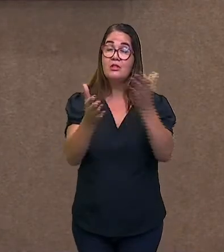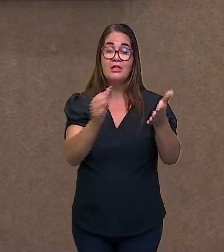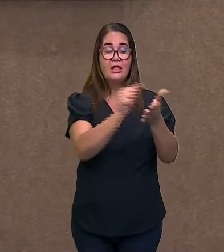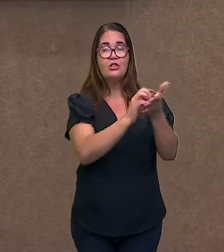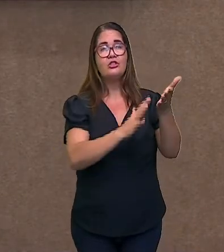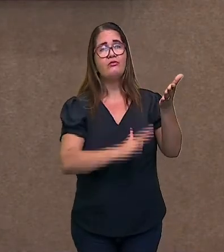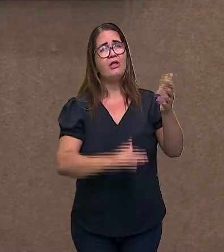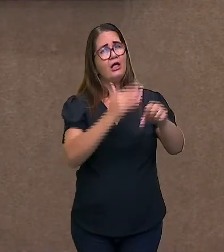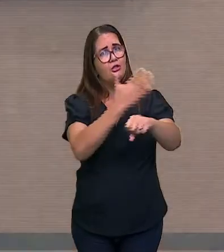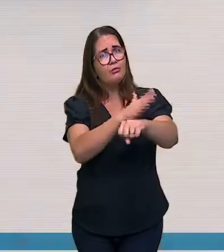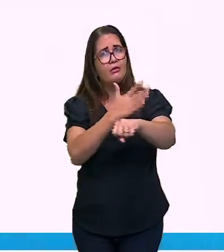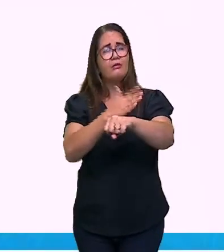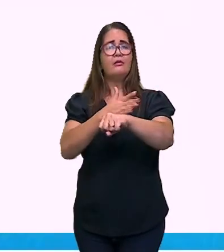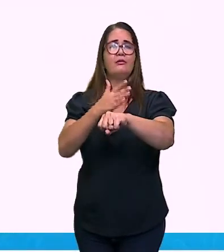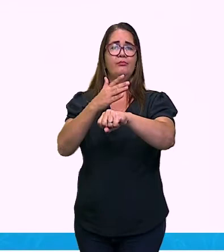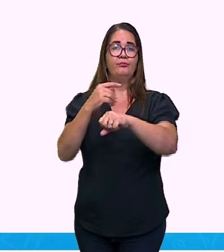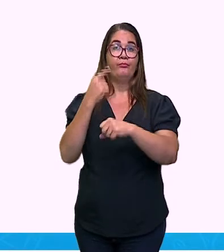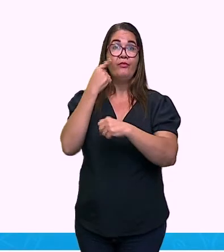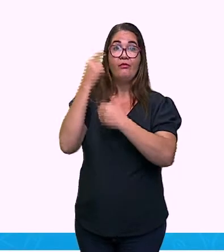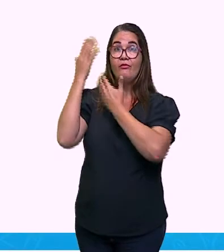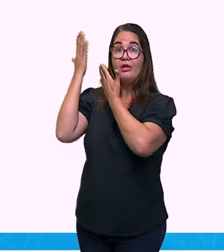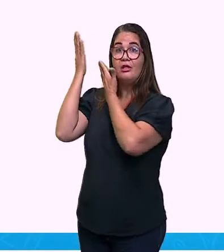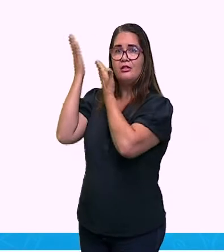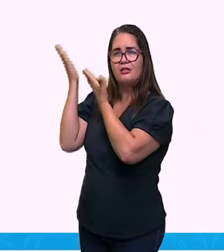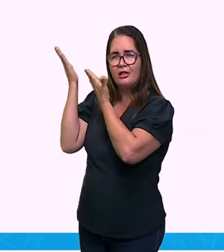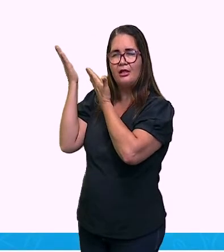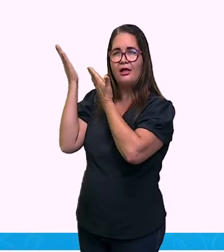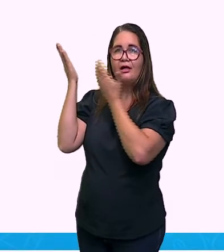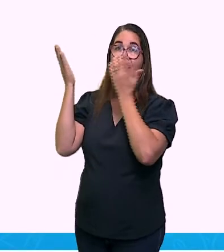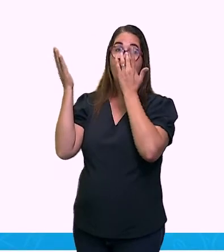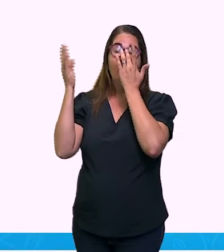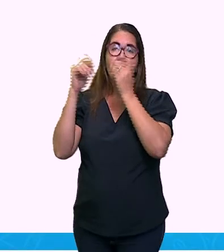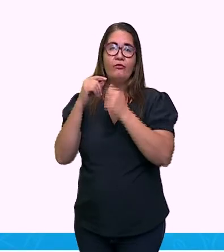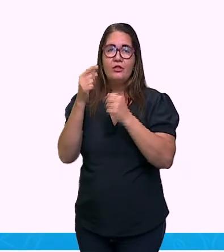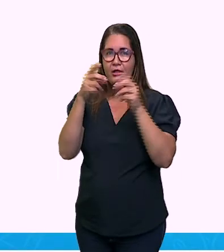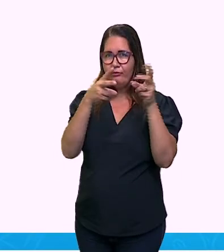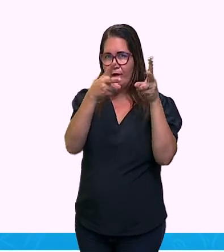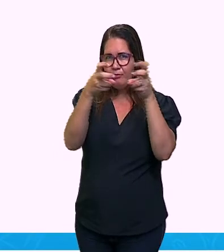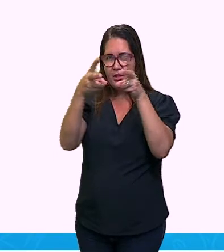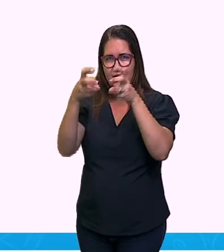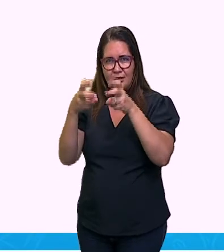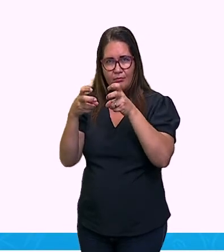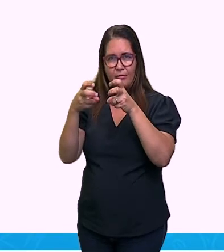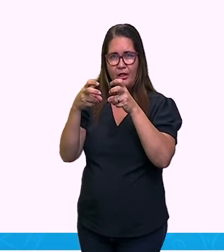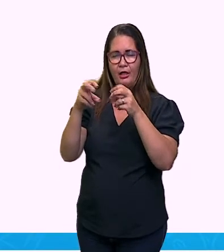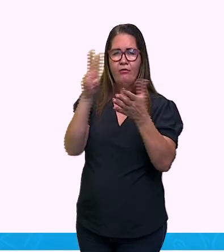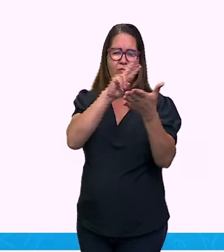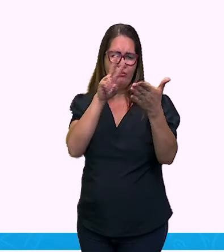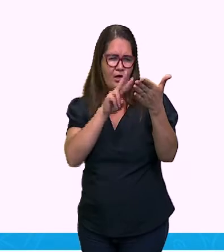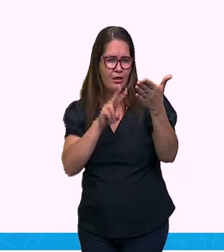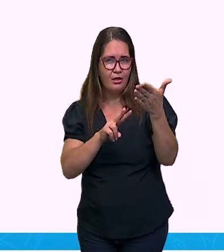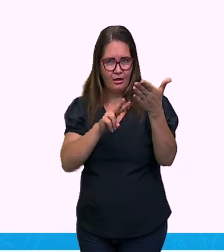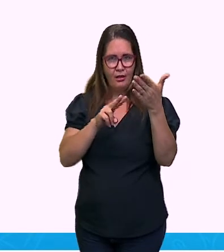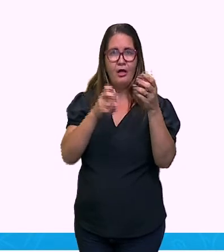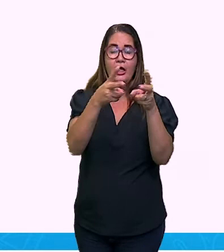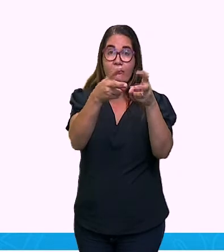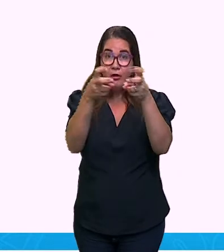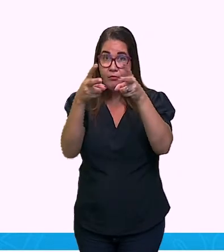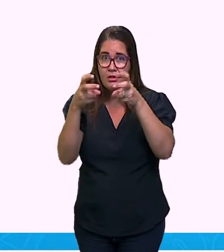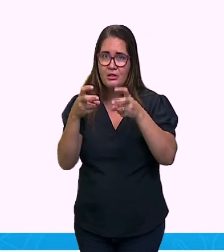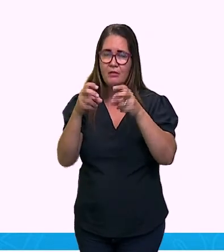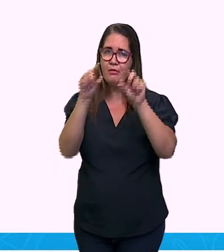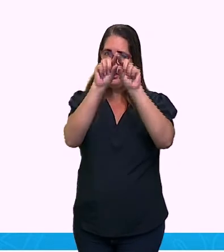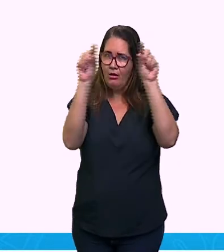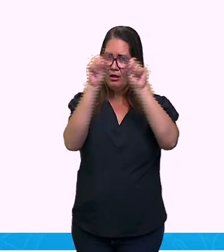Primeiro, leia os memes a seguir e escreva qual a classificação das orações. O primeiro